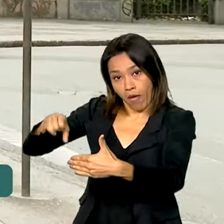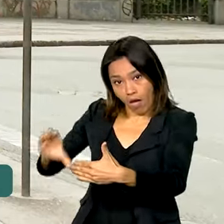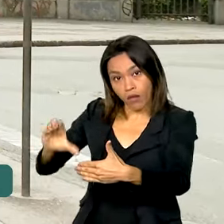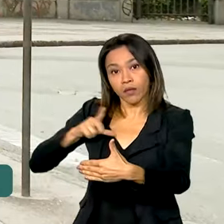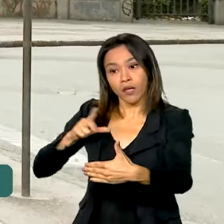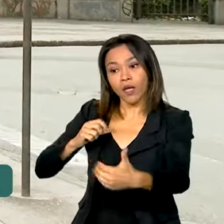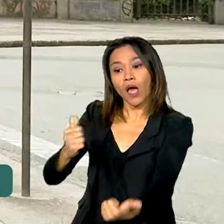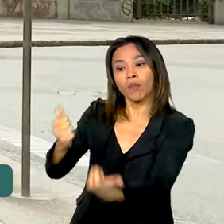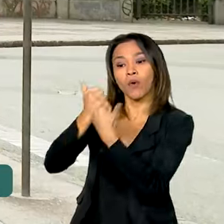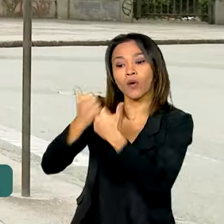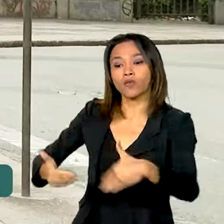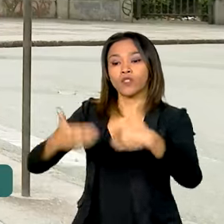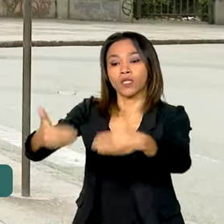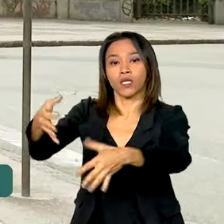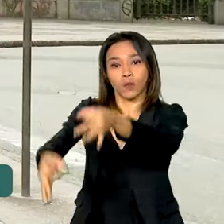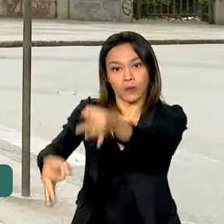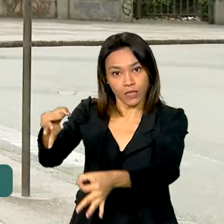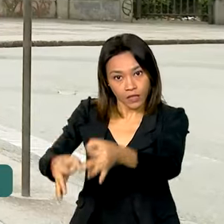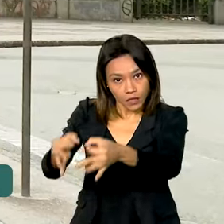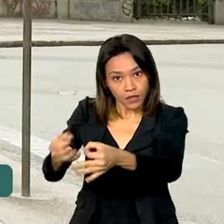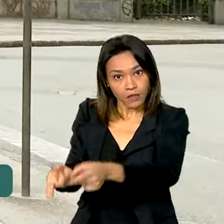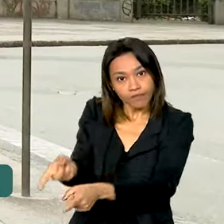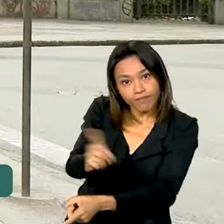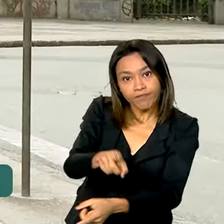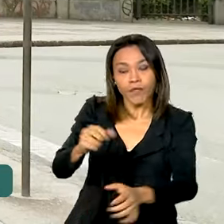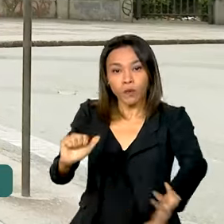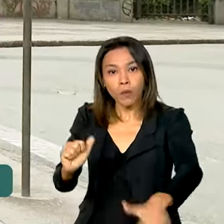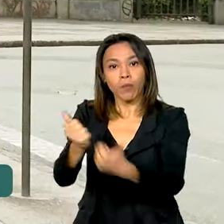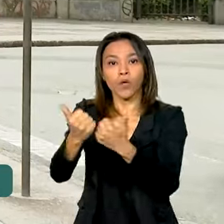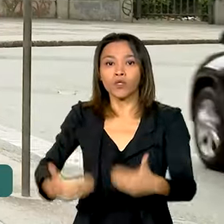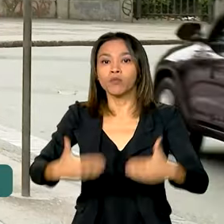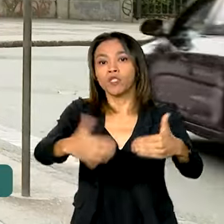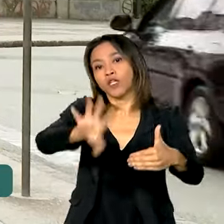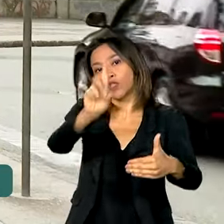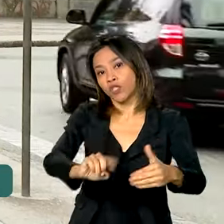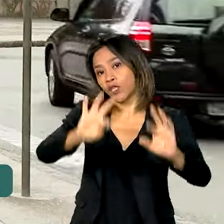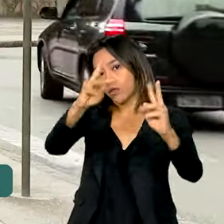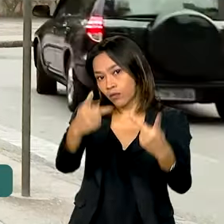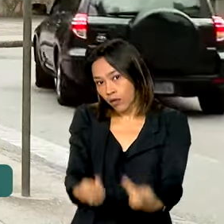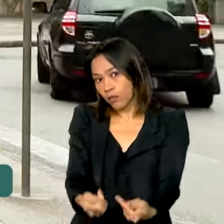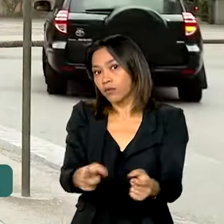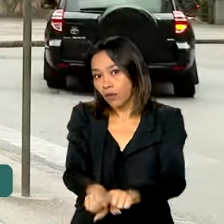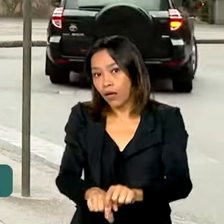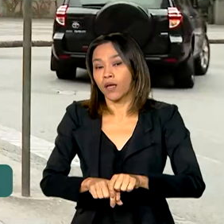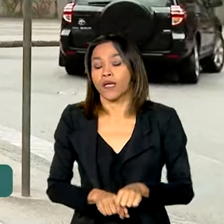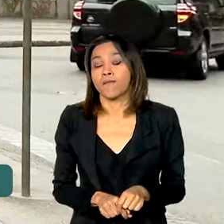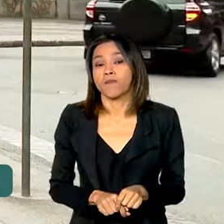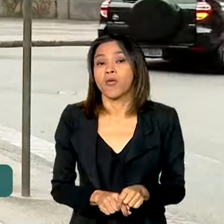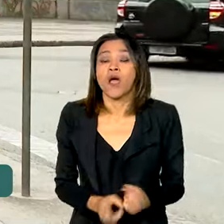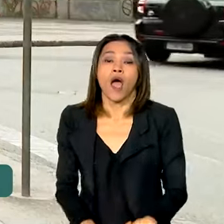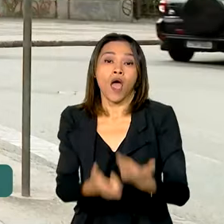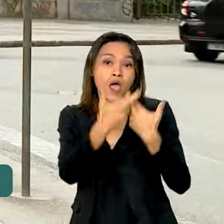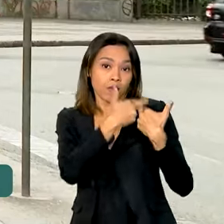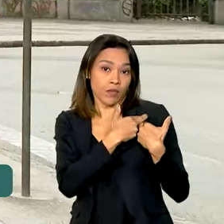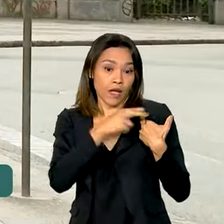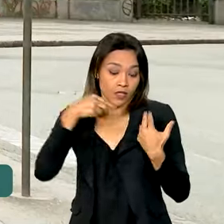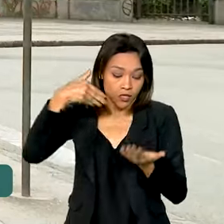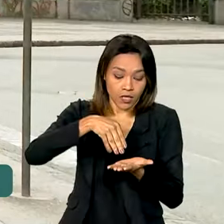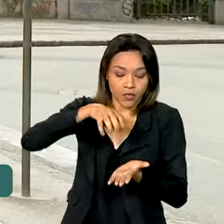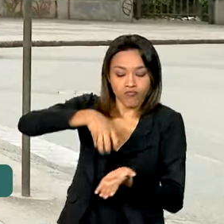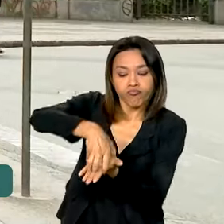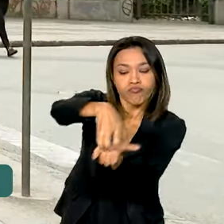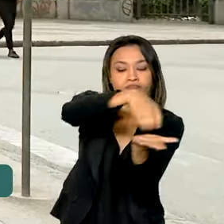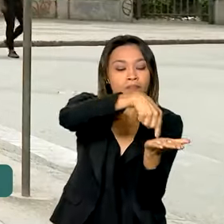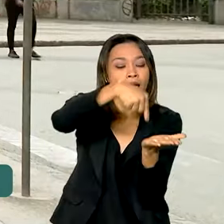os Ministérios da Justiça e Segurança Pública e o Ministério de Direitos Humanos e Cidadania. Uma das tarefas do SNAV é implementar